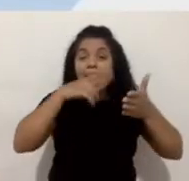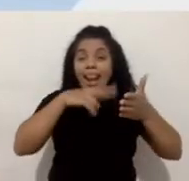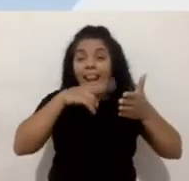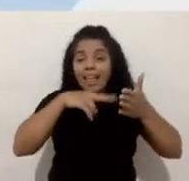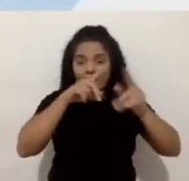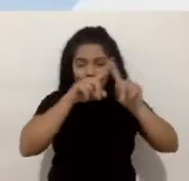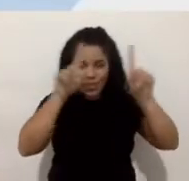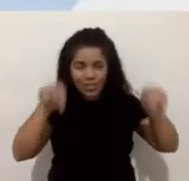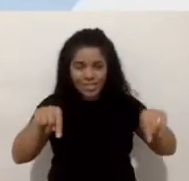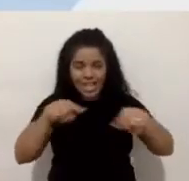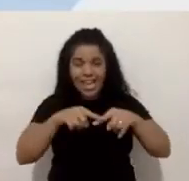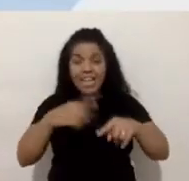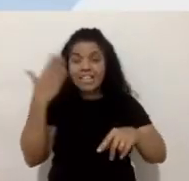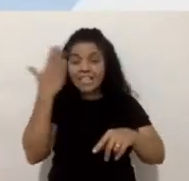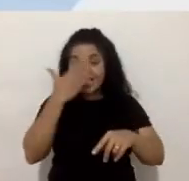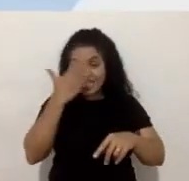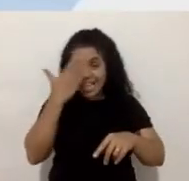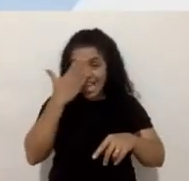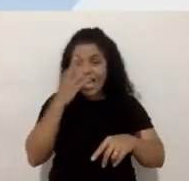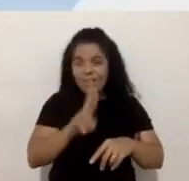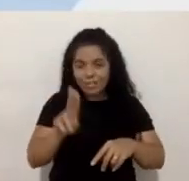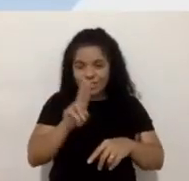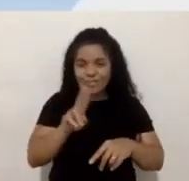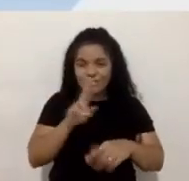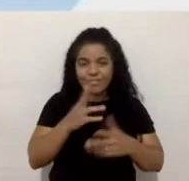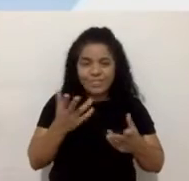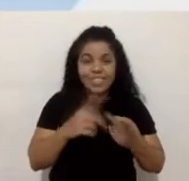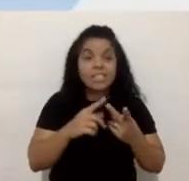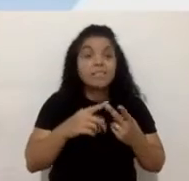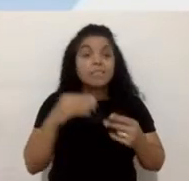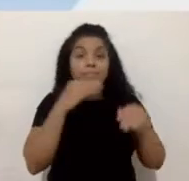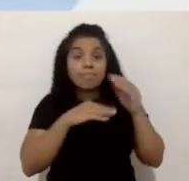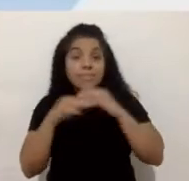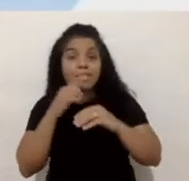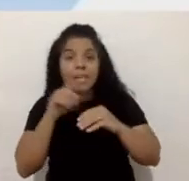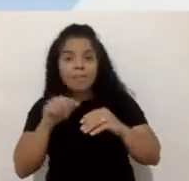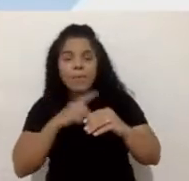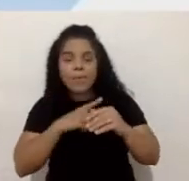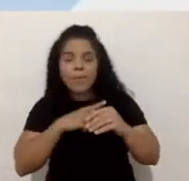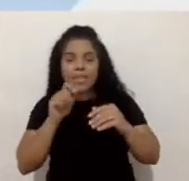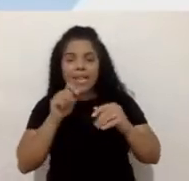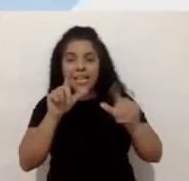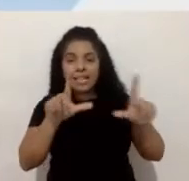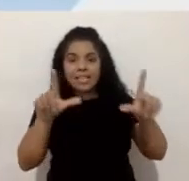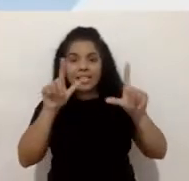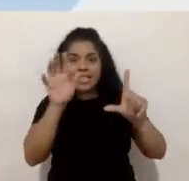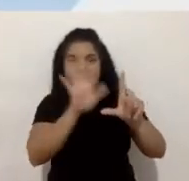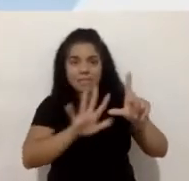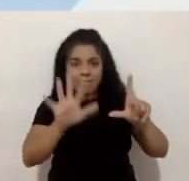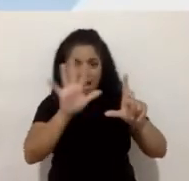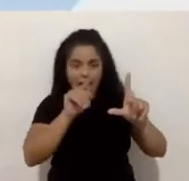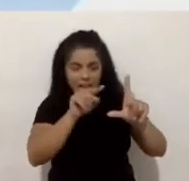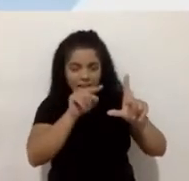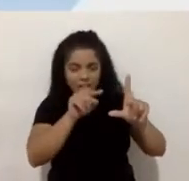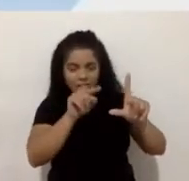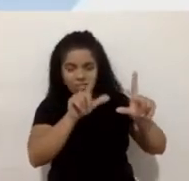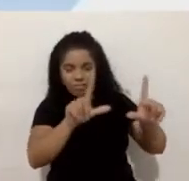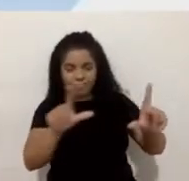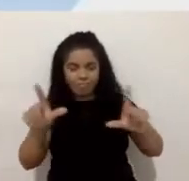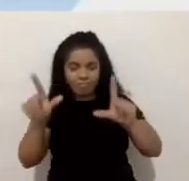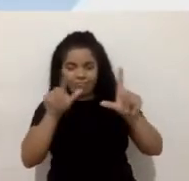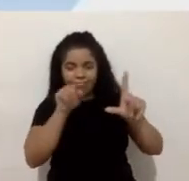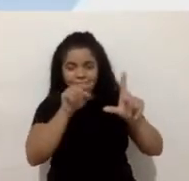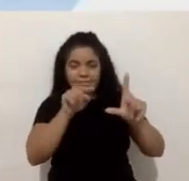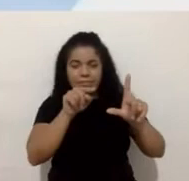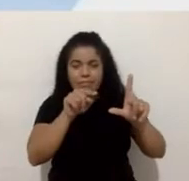usam. A gente percebeu que as nossas imagens aí que acompanham as matérias, né, muitas vezes elas não vêm